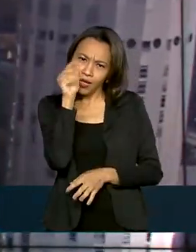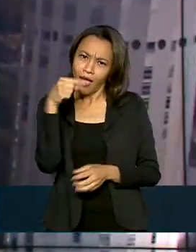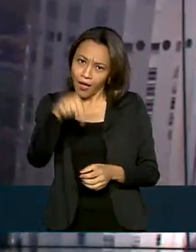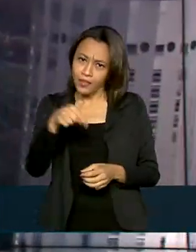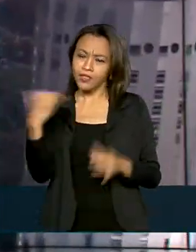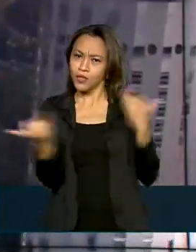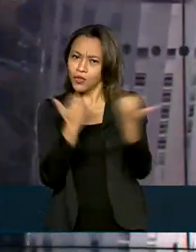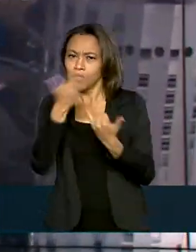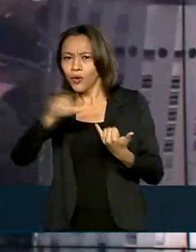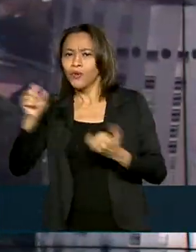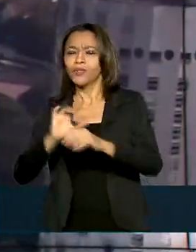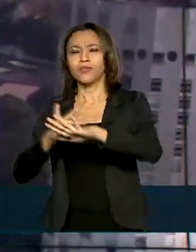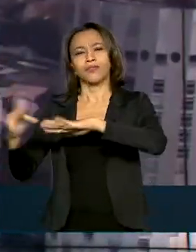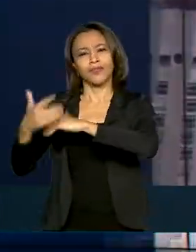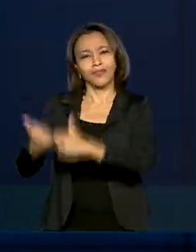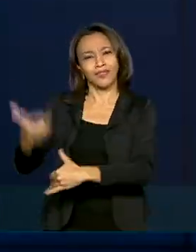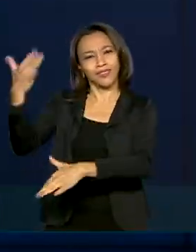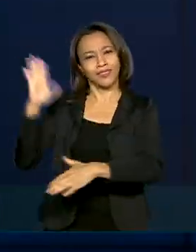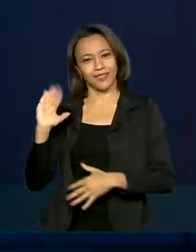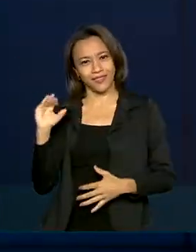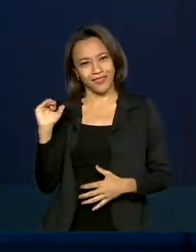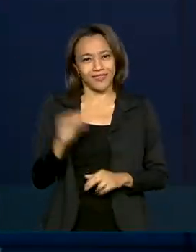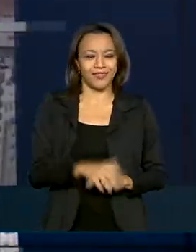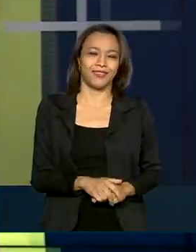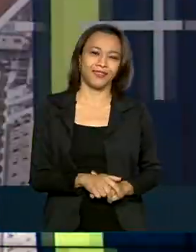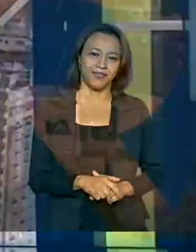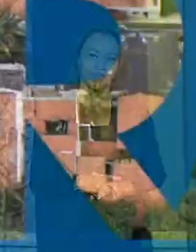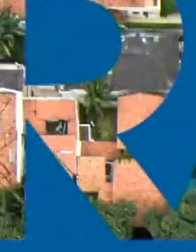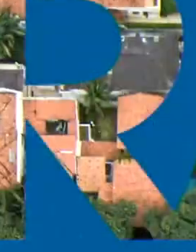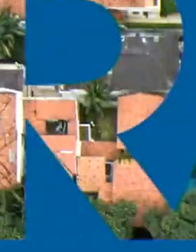informações em nossas redes sociais. Até a próxima edição.